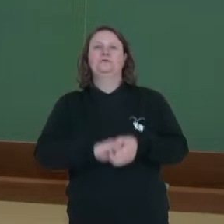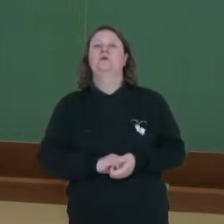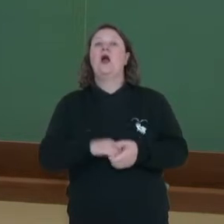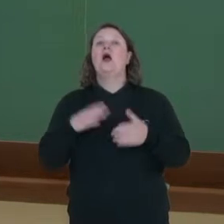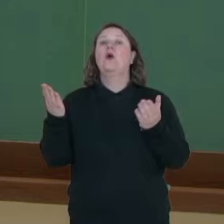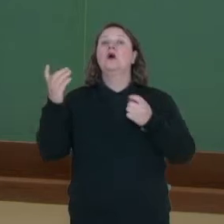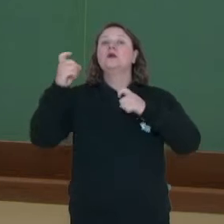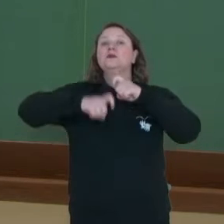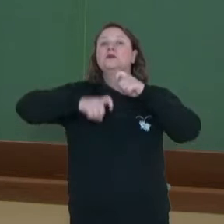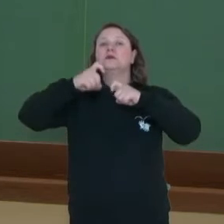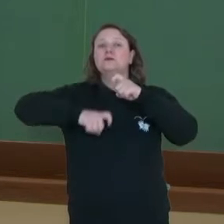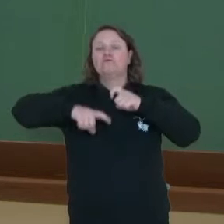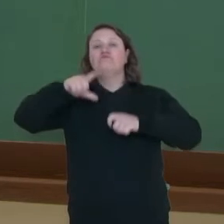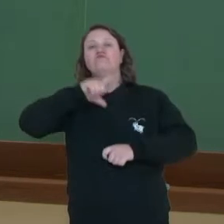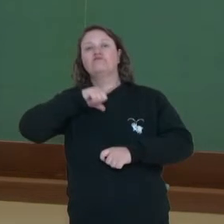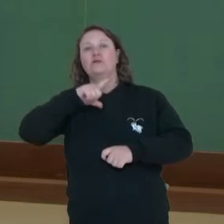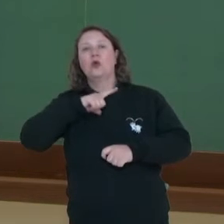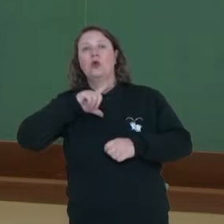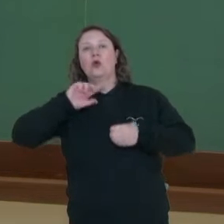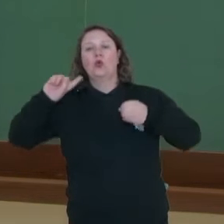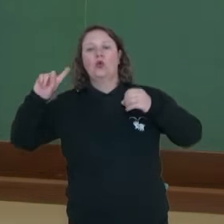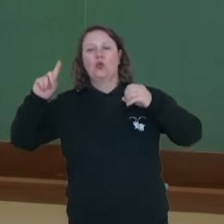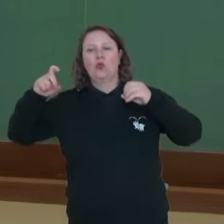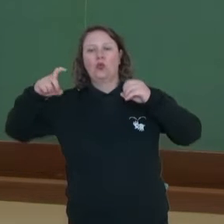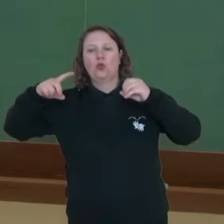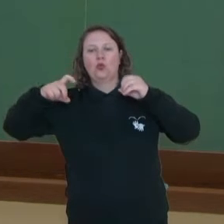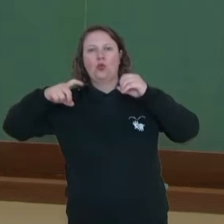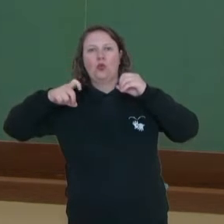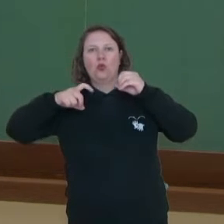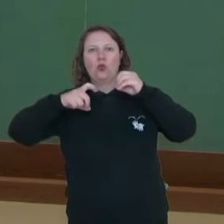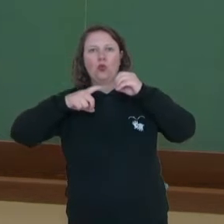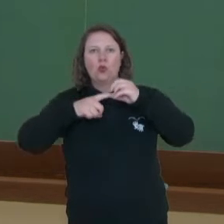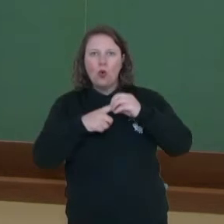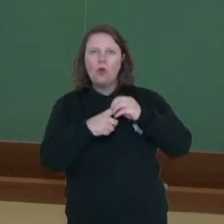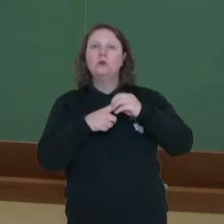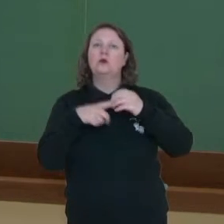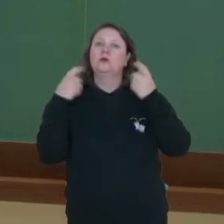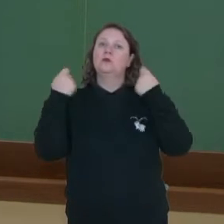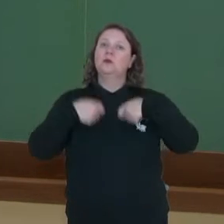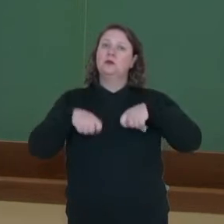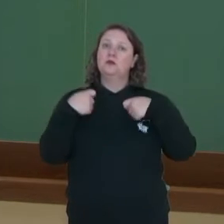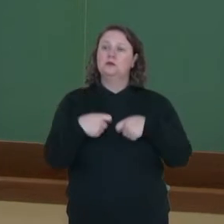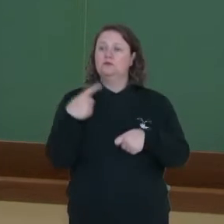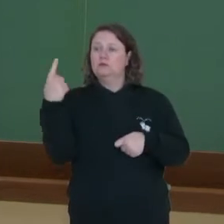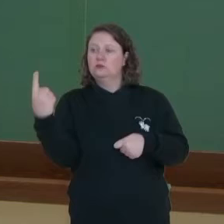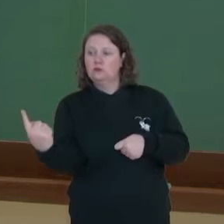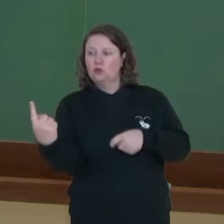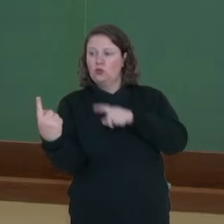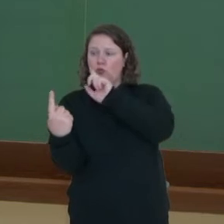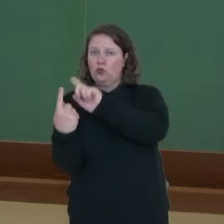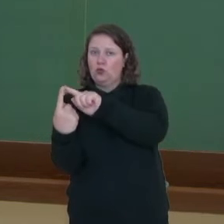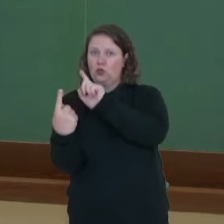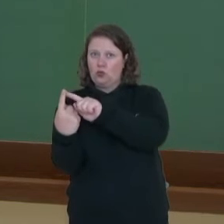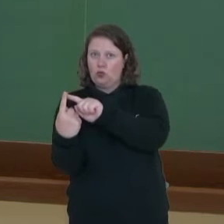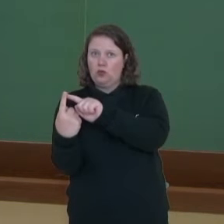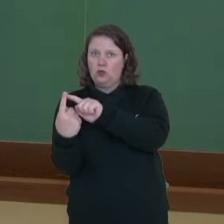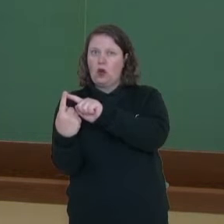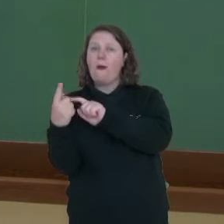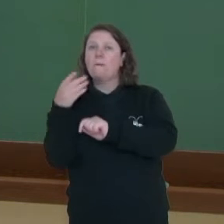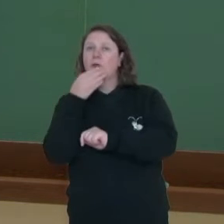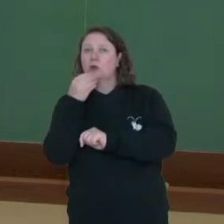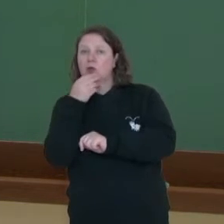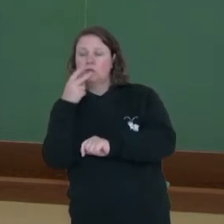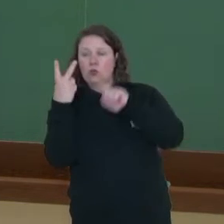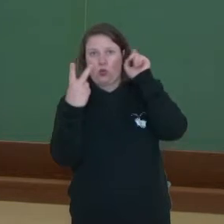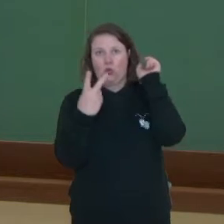encontro desses gametas, uma troca de material genético. Para isso, eu preciso de dois indivíduos. Um que produz gametas masculinos